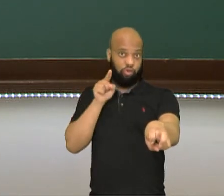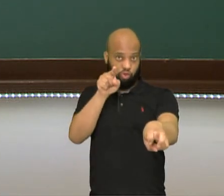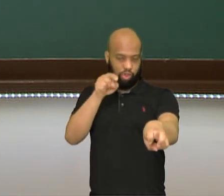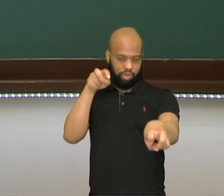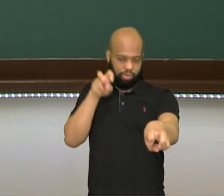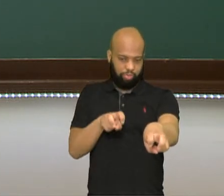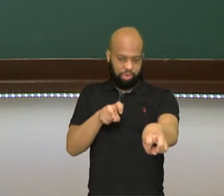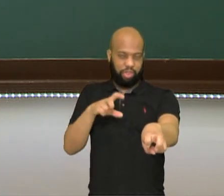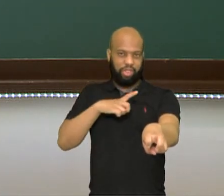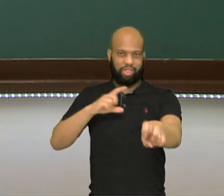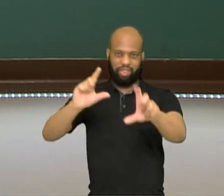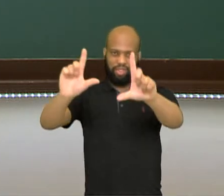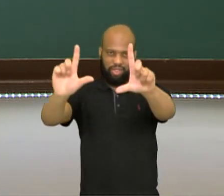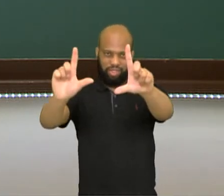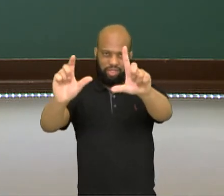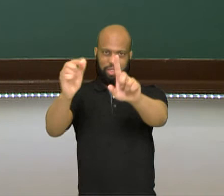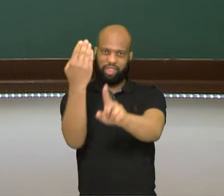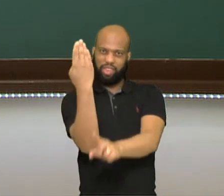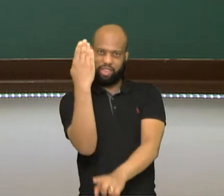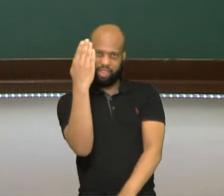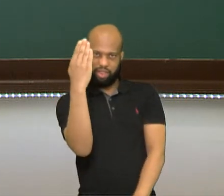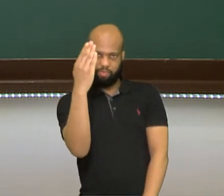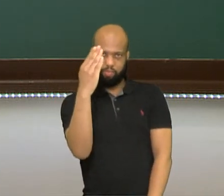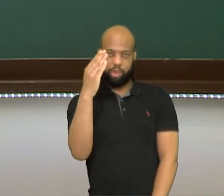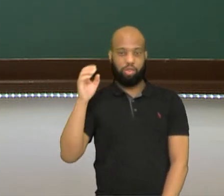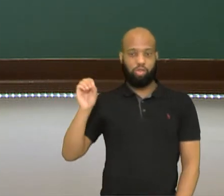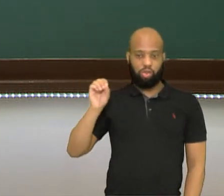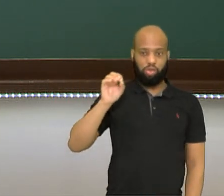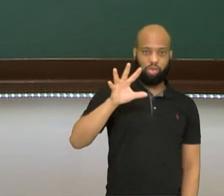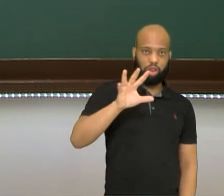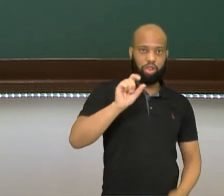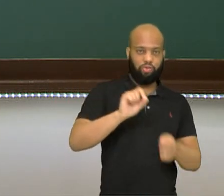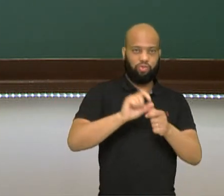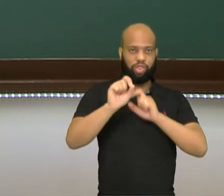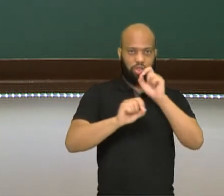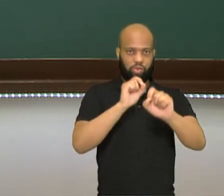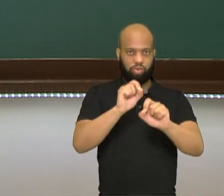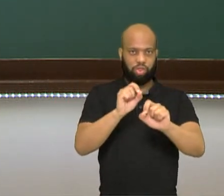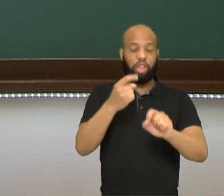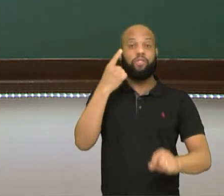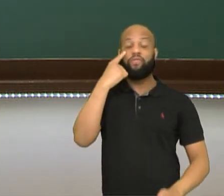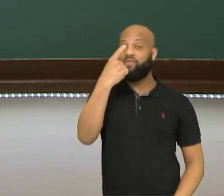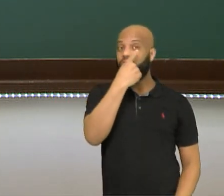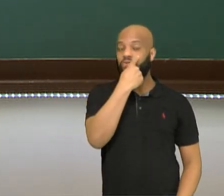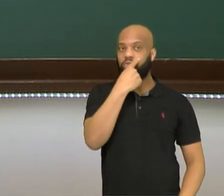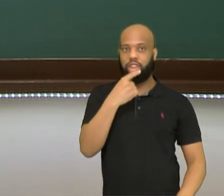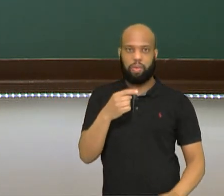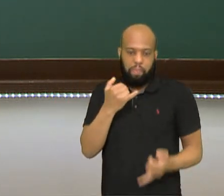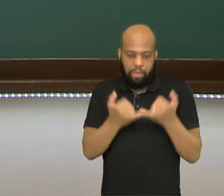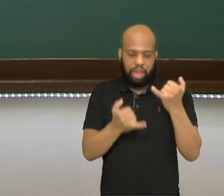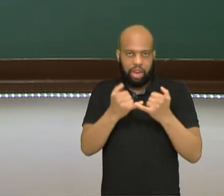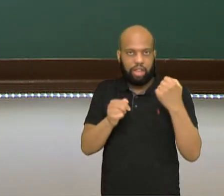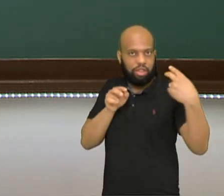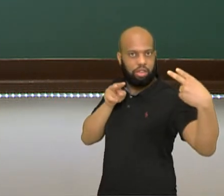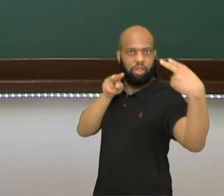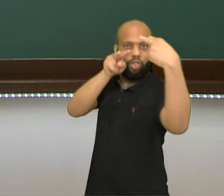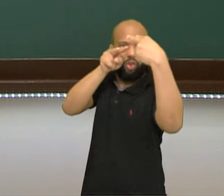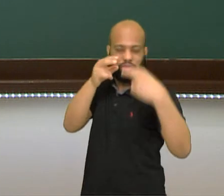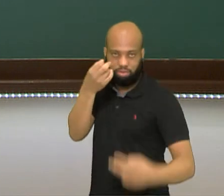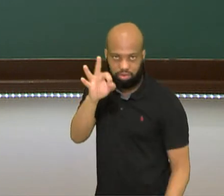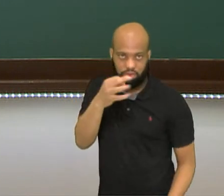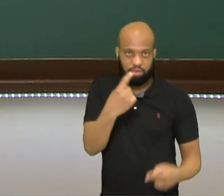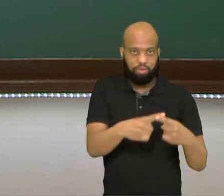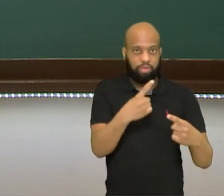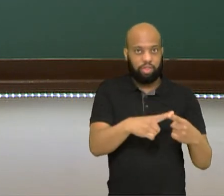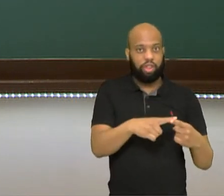espelho no teto, a luz leva informação visual do motorista até o espelho e